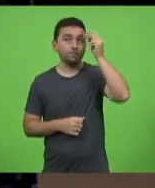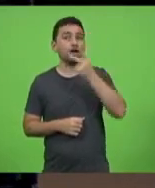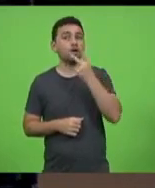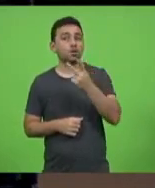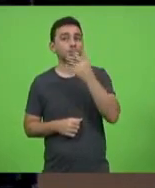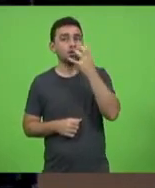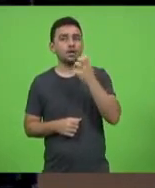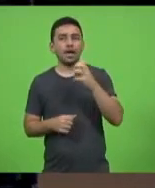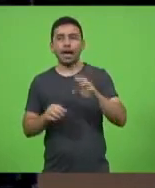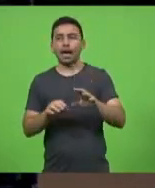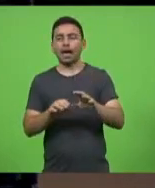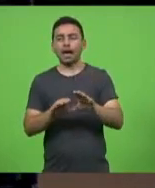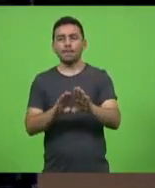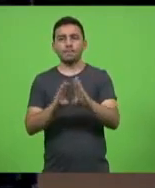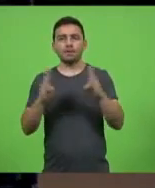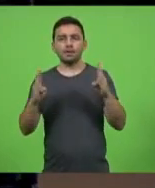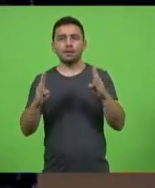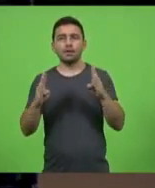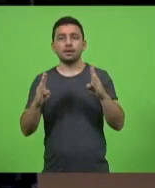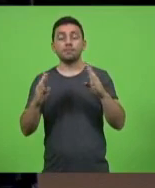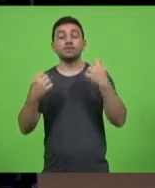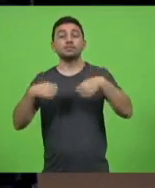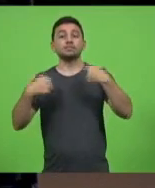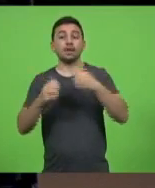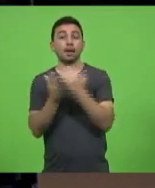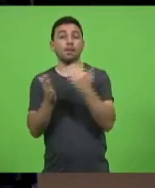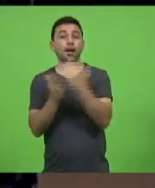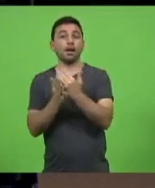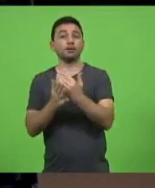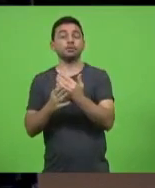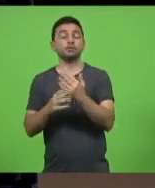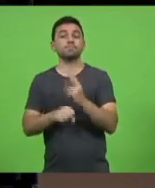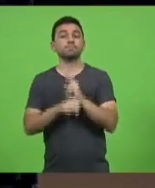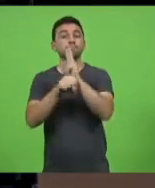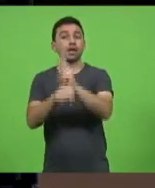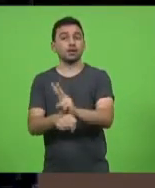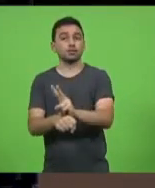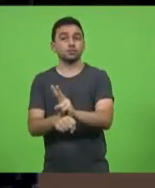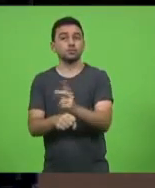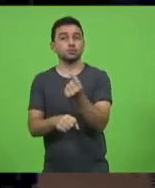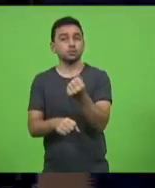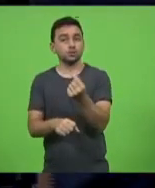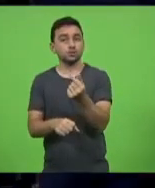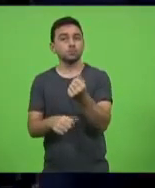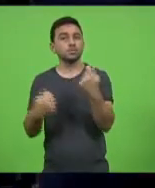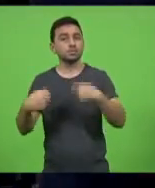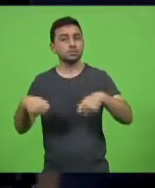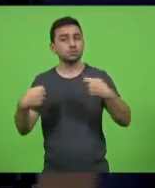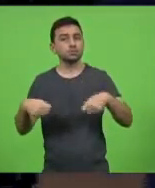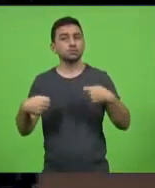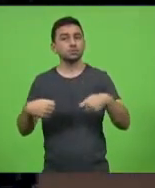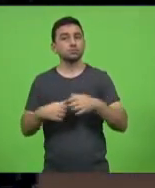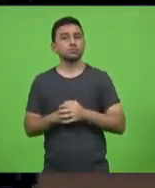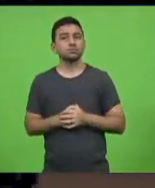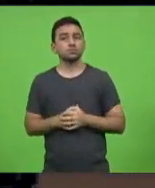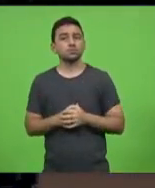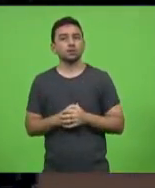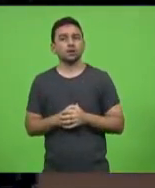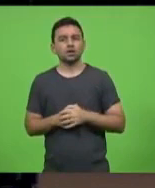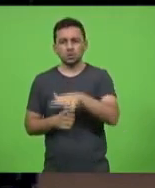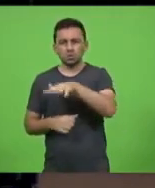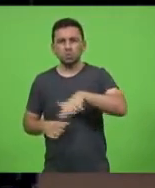abrir crédito. O que nós estamos tendo aqui é que o que está mais